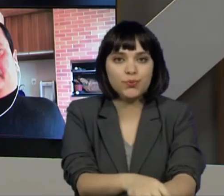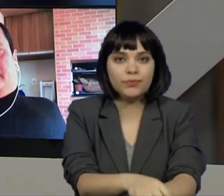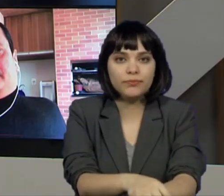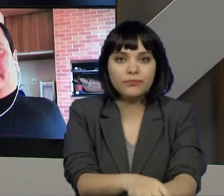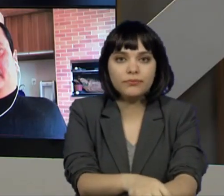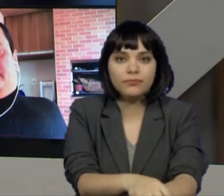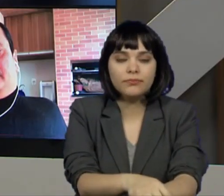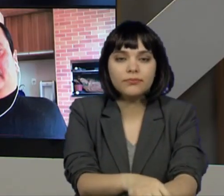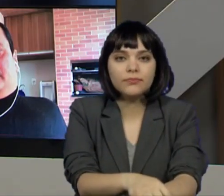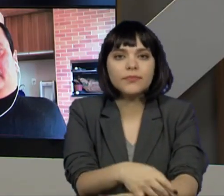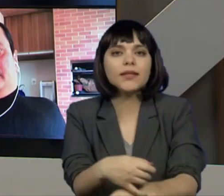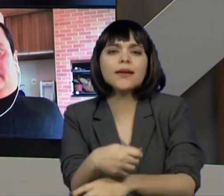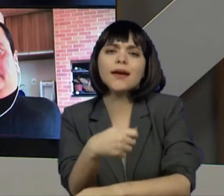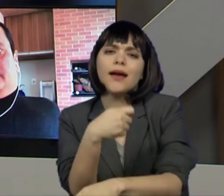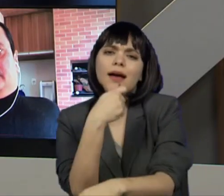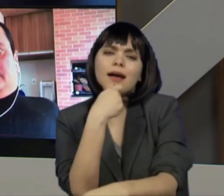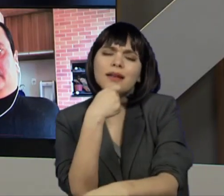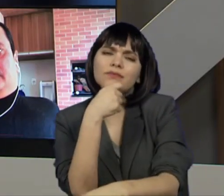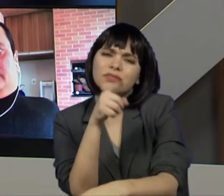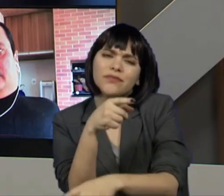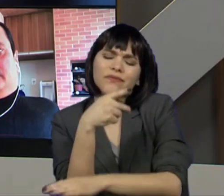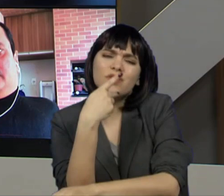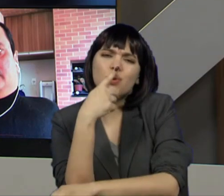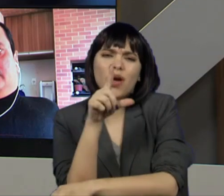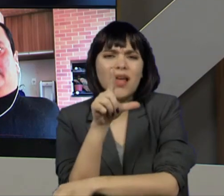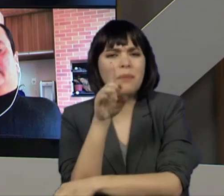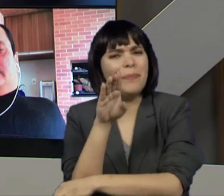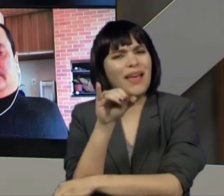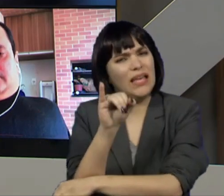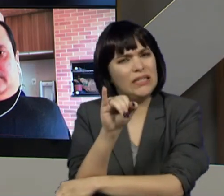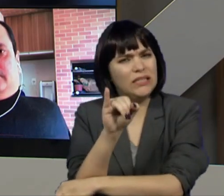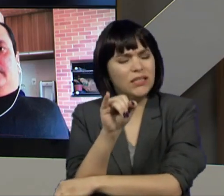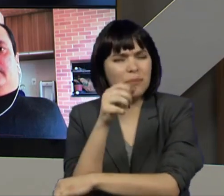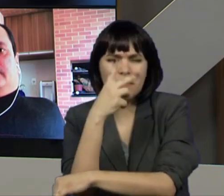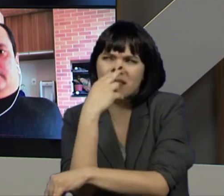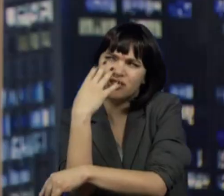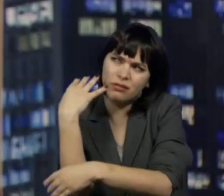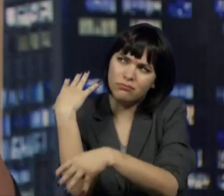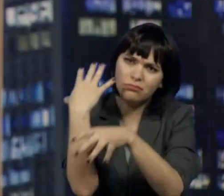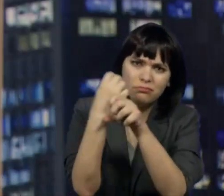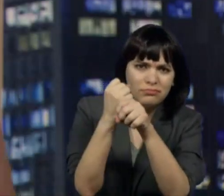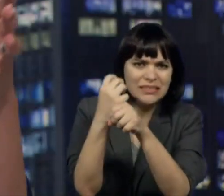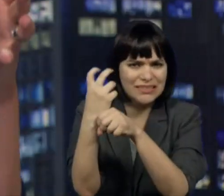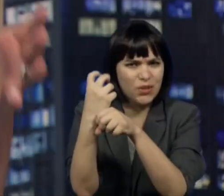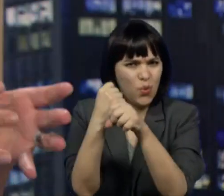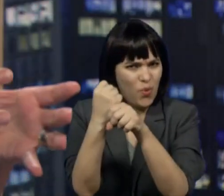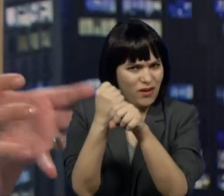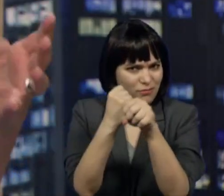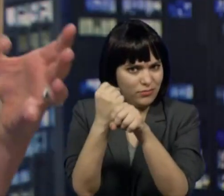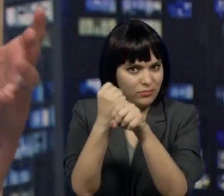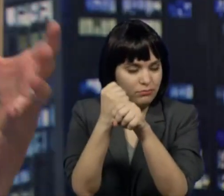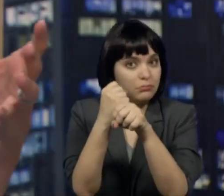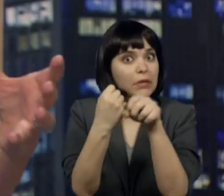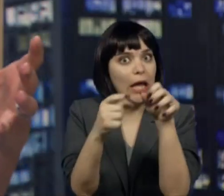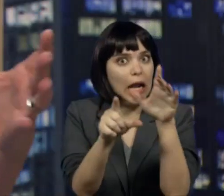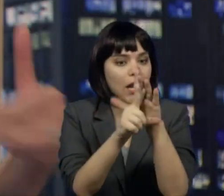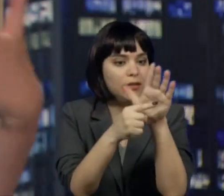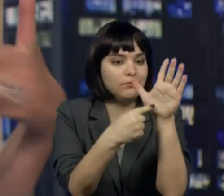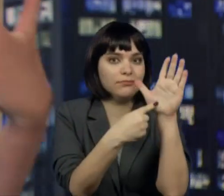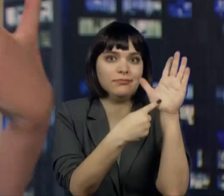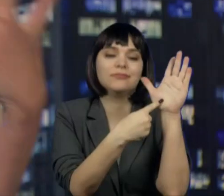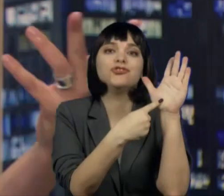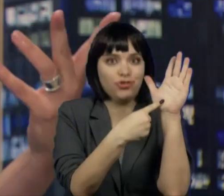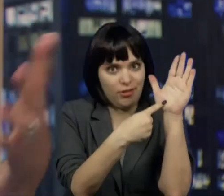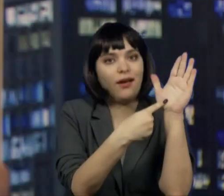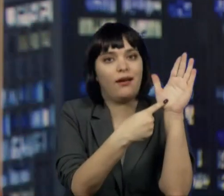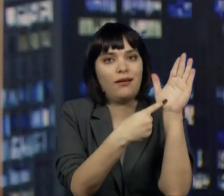Inclusão, que completou cinco anos. Então, quer dizer, a lei existe, a lei nós já temos, mas o que precisa para